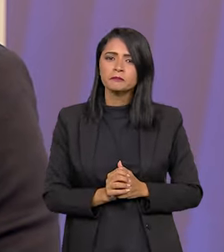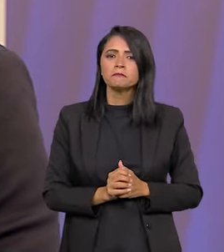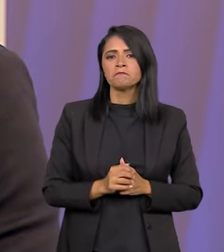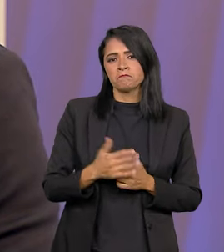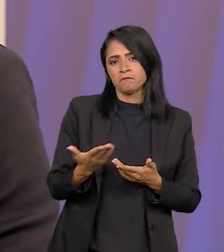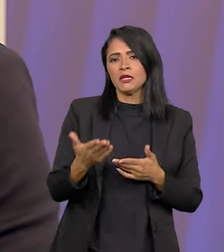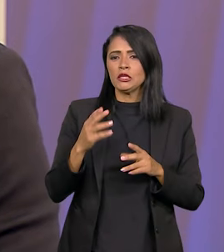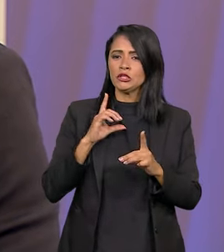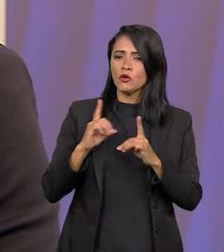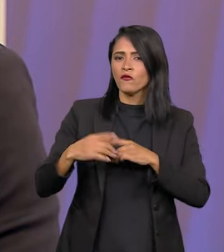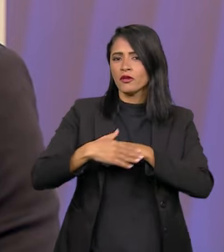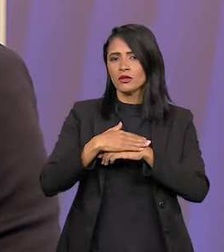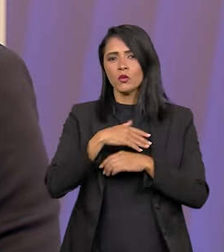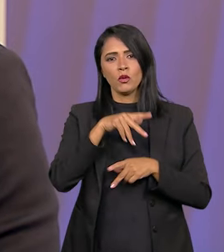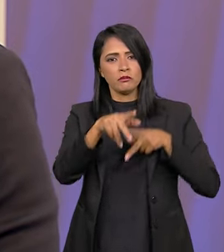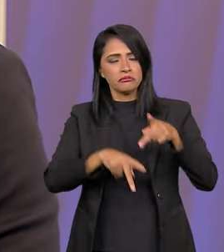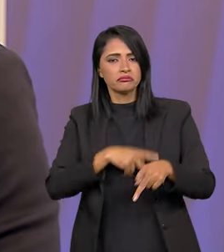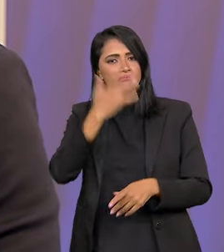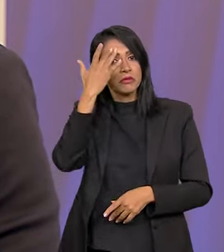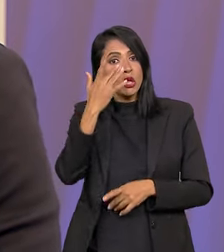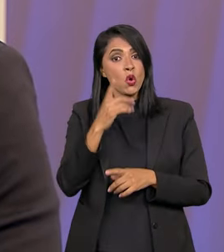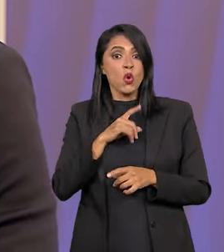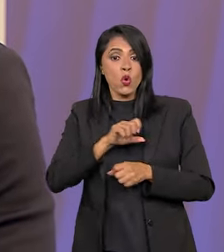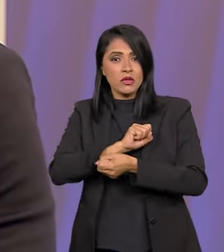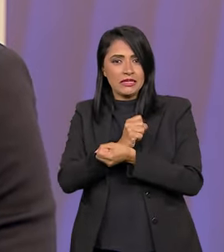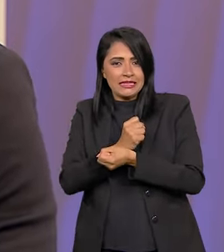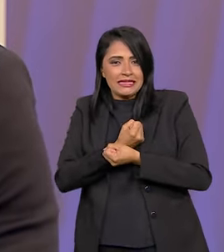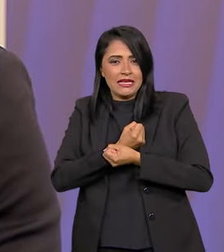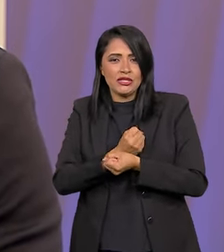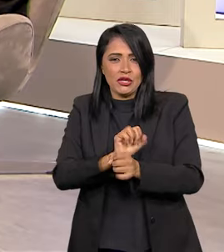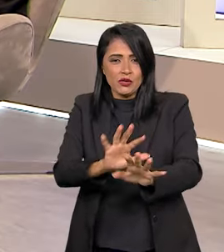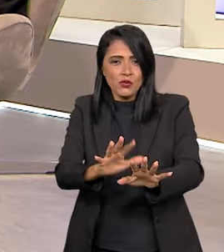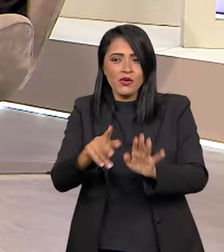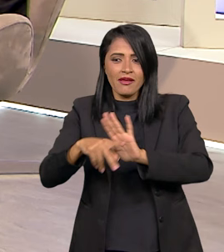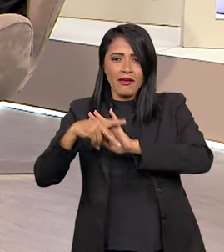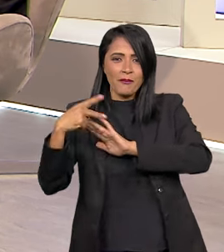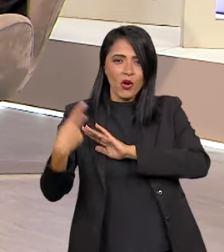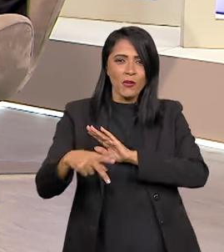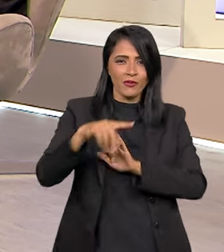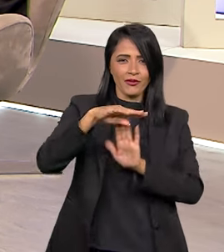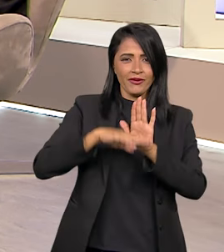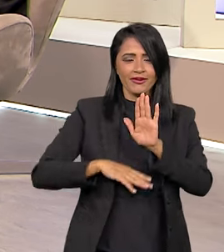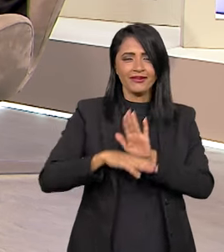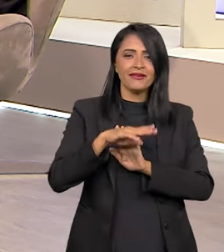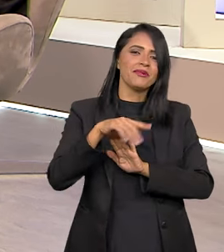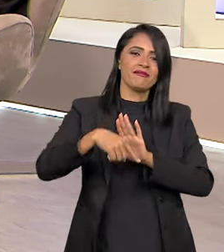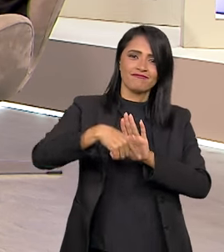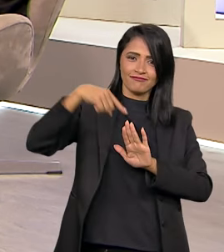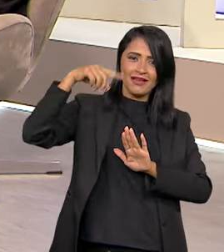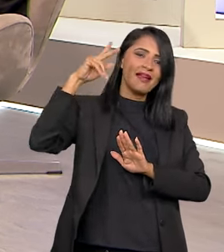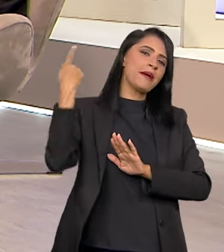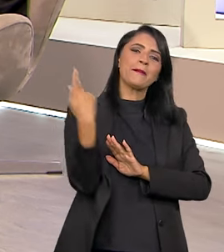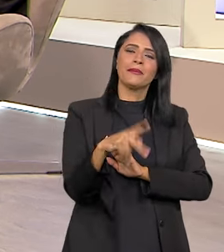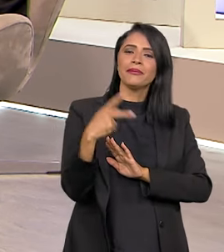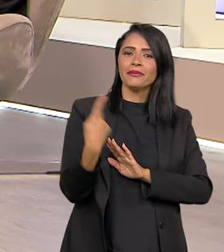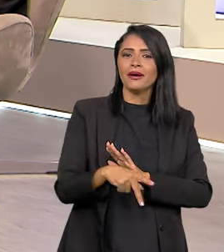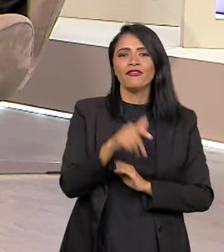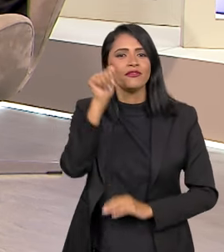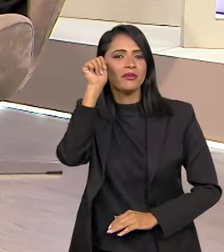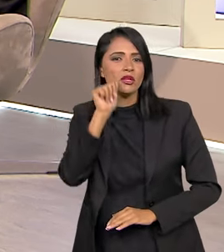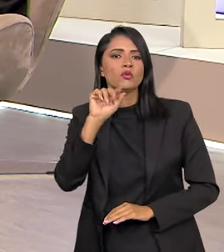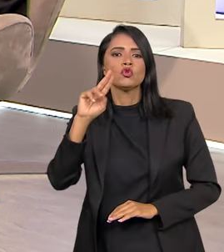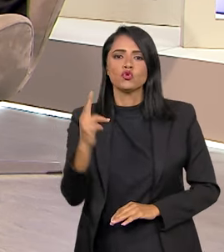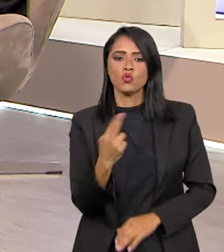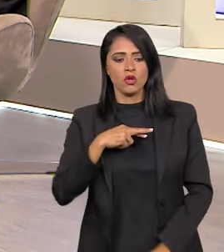esse diálogo com toda a população. E o Secessora, voltado mais para o público feminino, assim como a novela que a gente